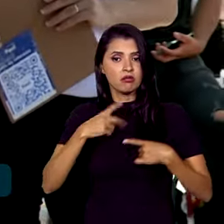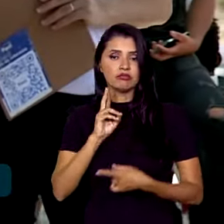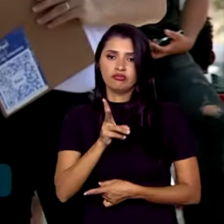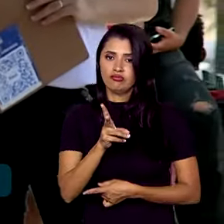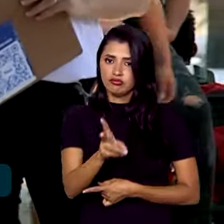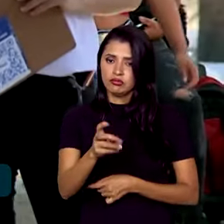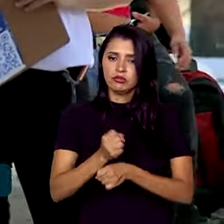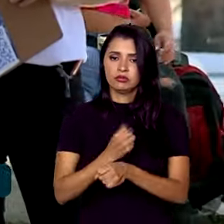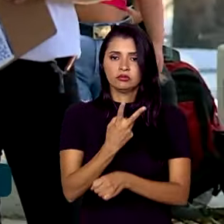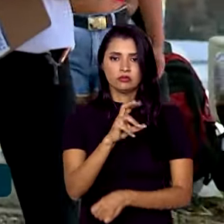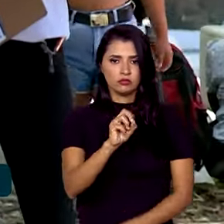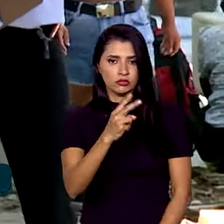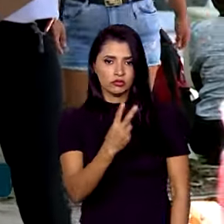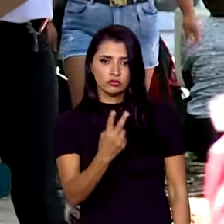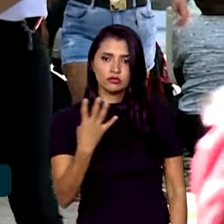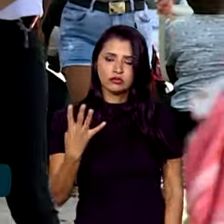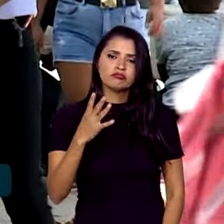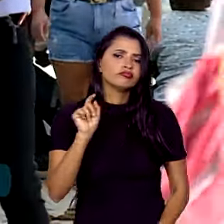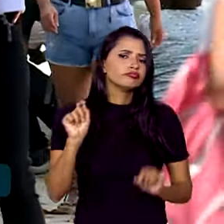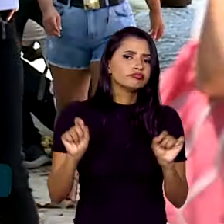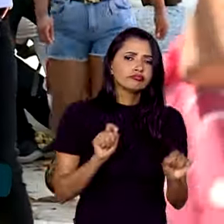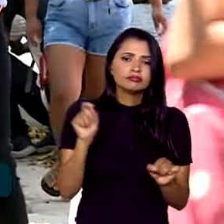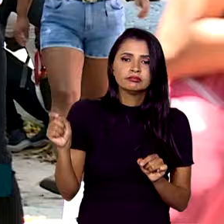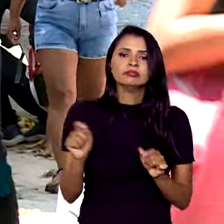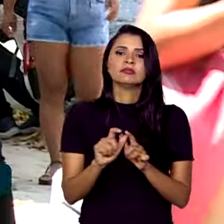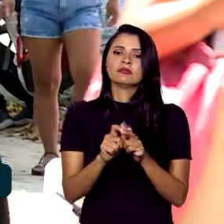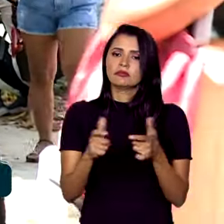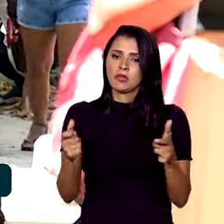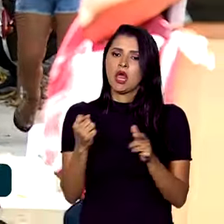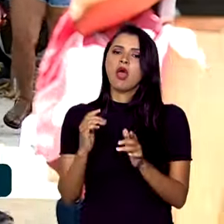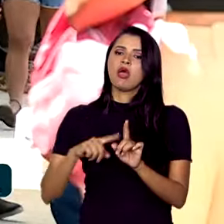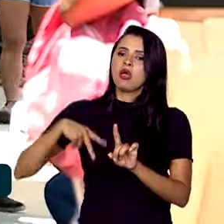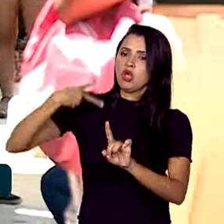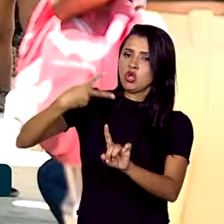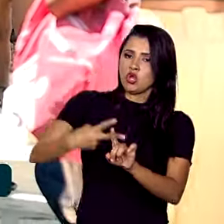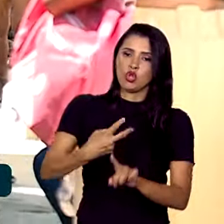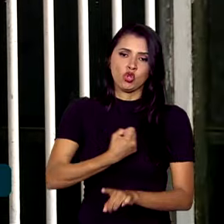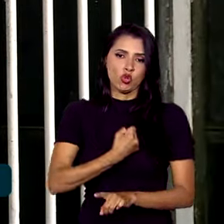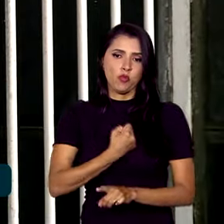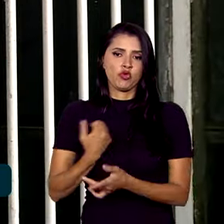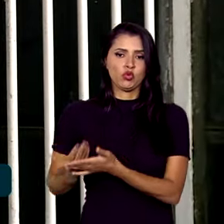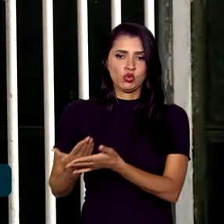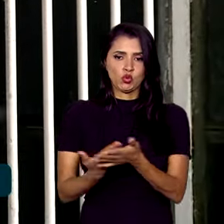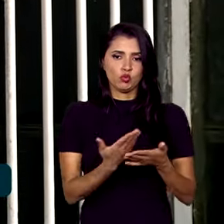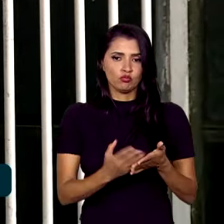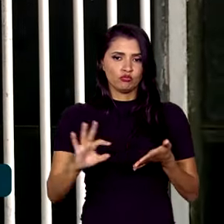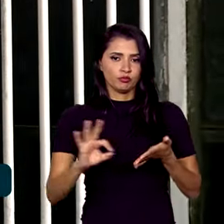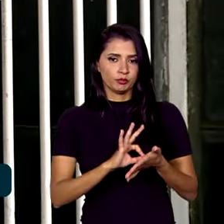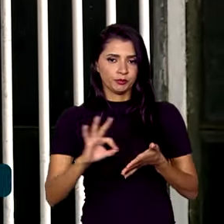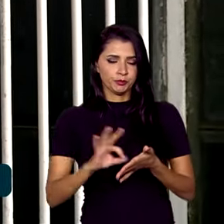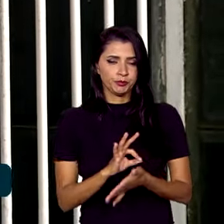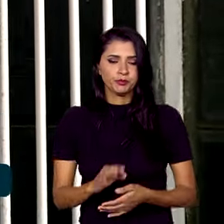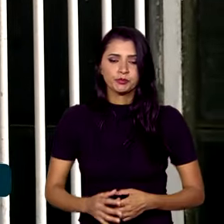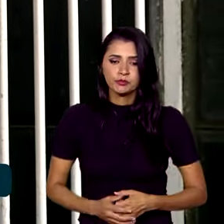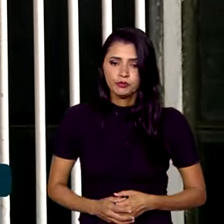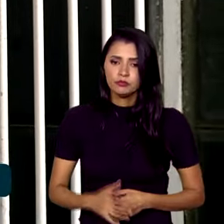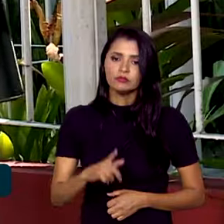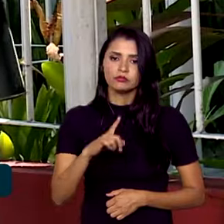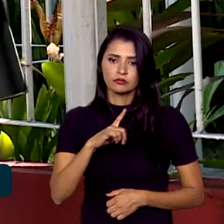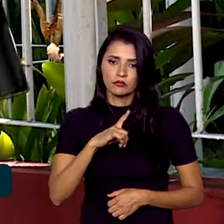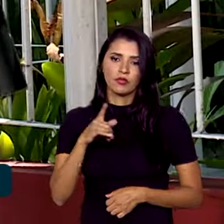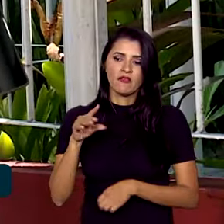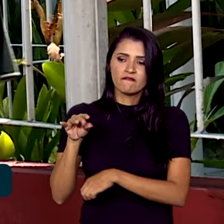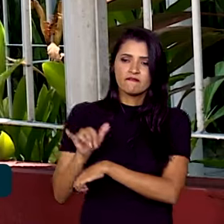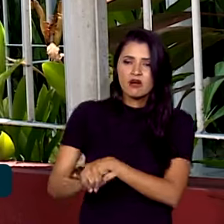para 2024, quem sabe aumentar o número de estudantes. Nós tivemos aí a